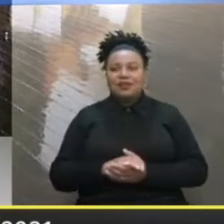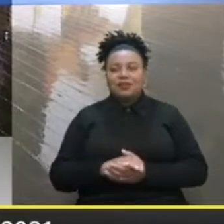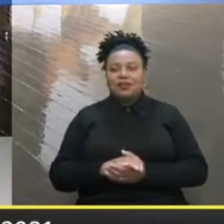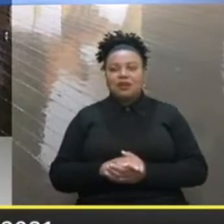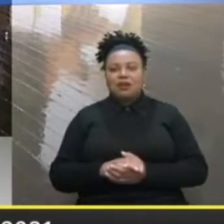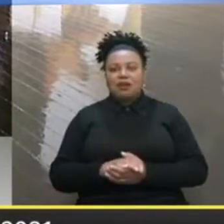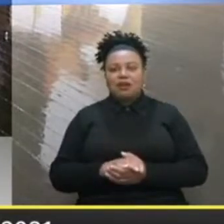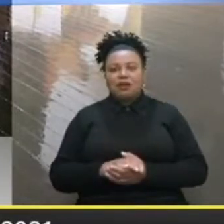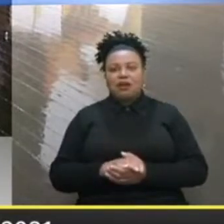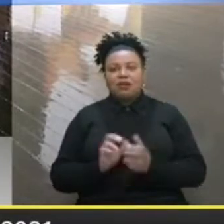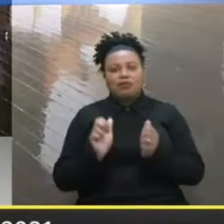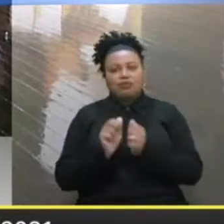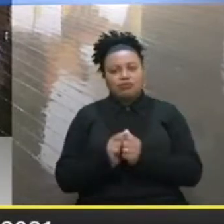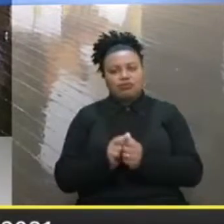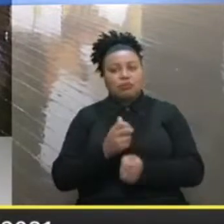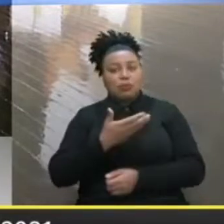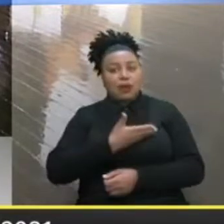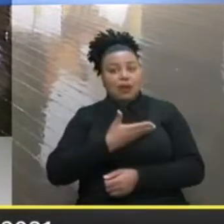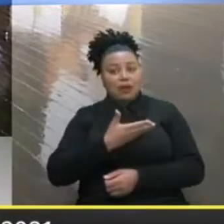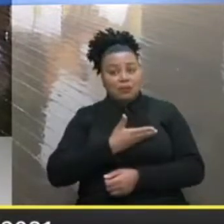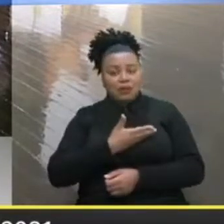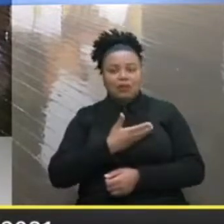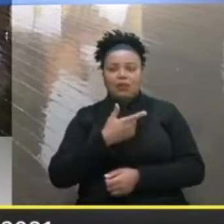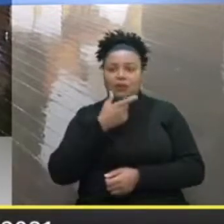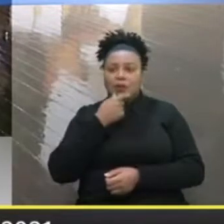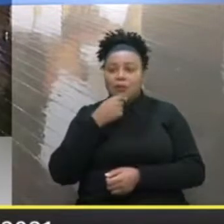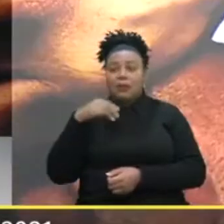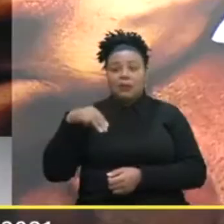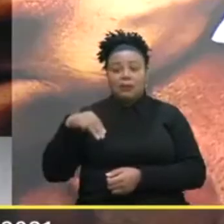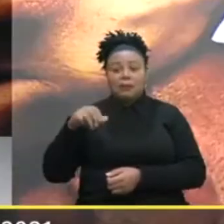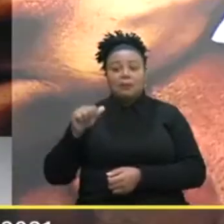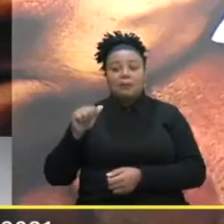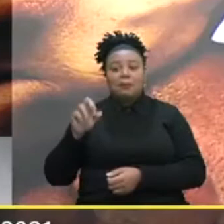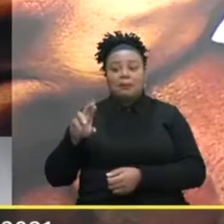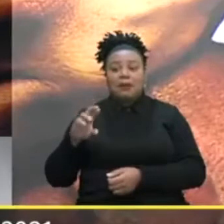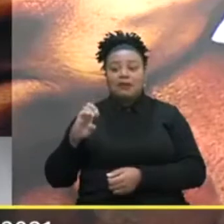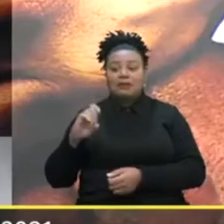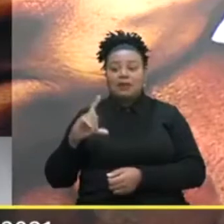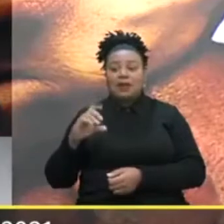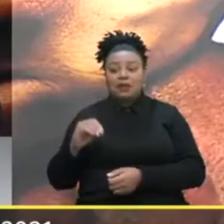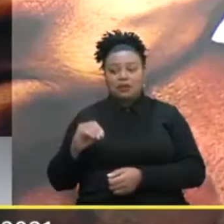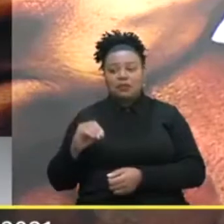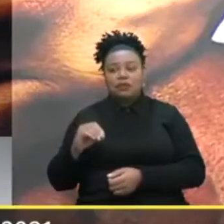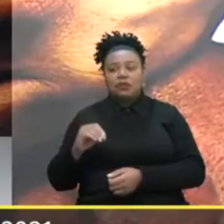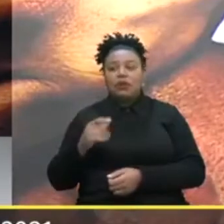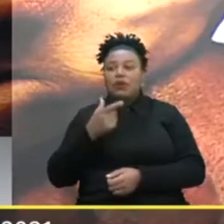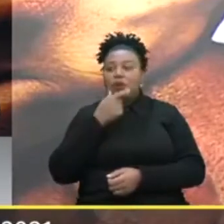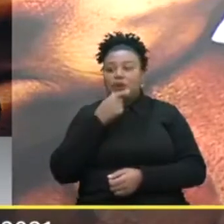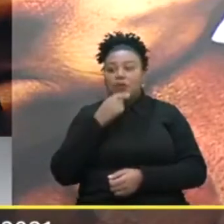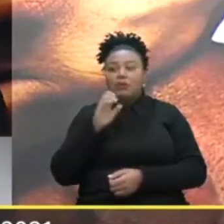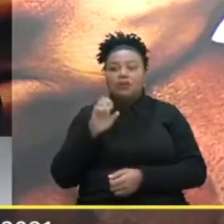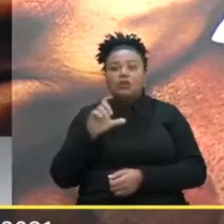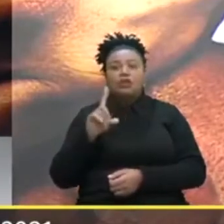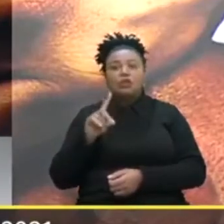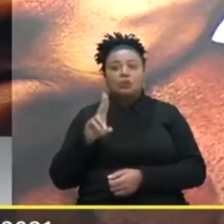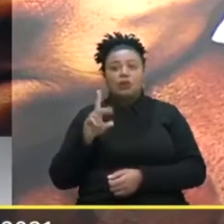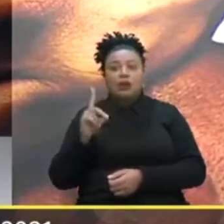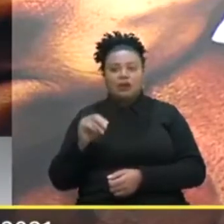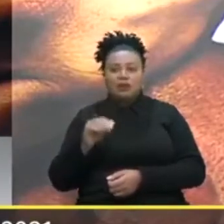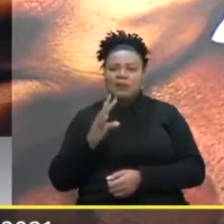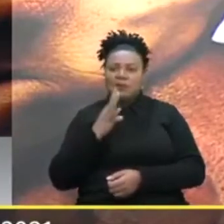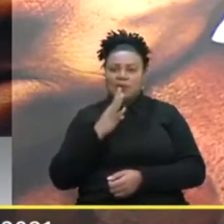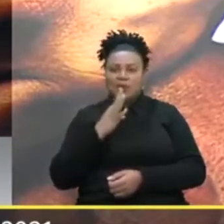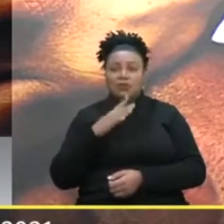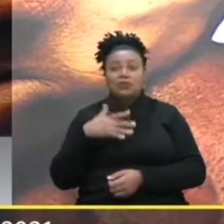Estou rodeado aqui de amigos É verdade O doutor Marcelo Prazer O Eduardo Que além O Eduardo eu